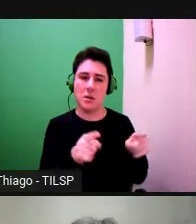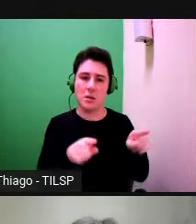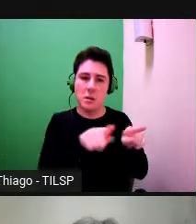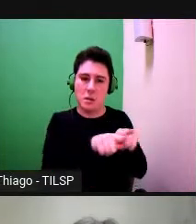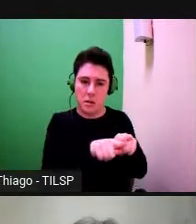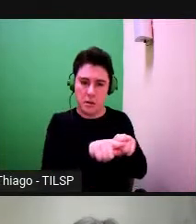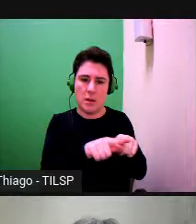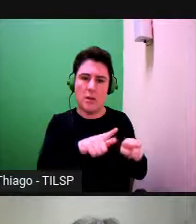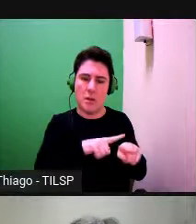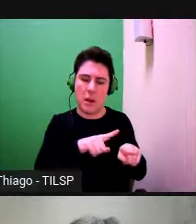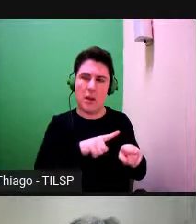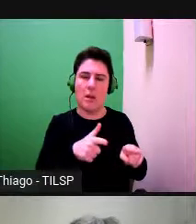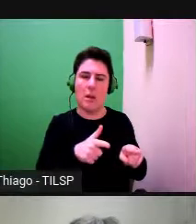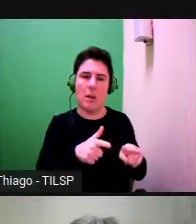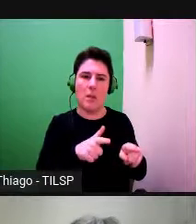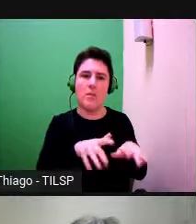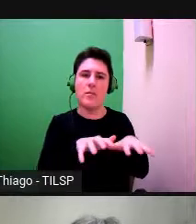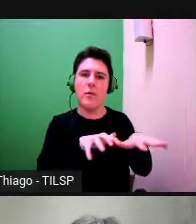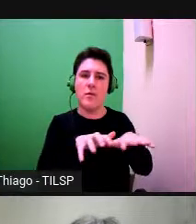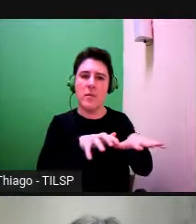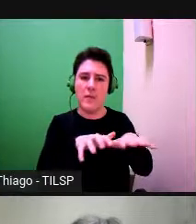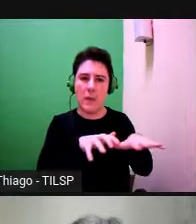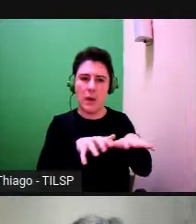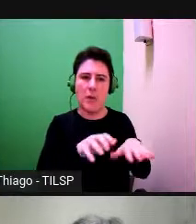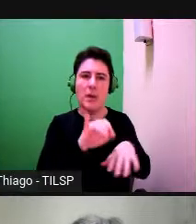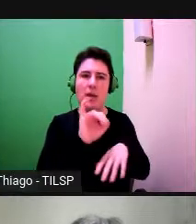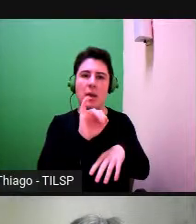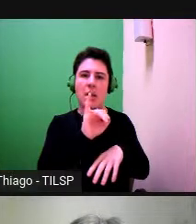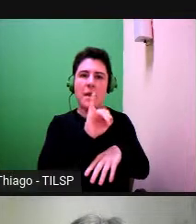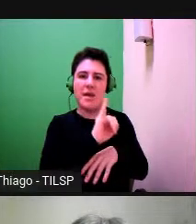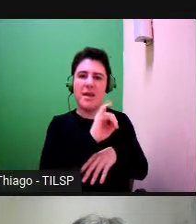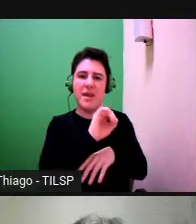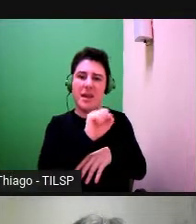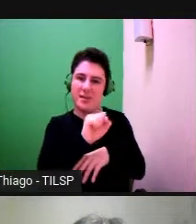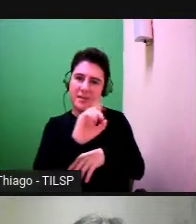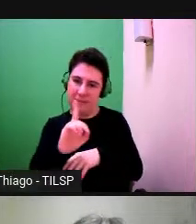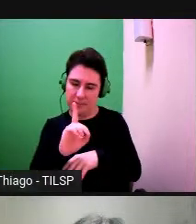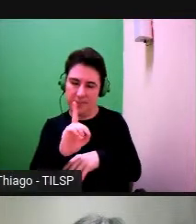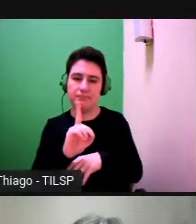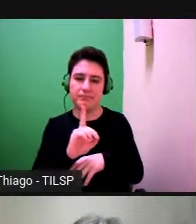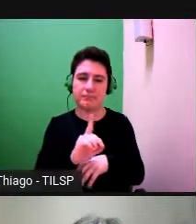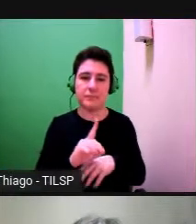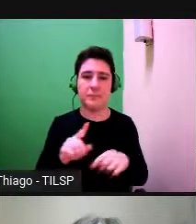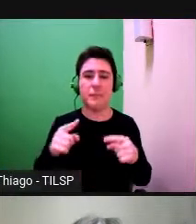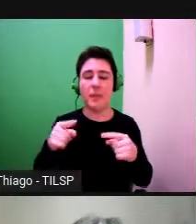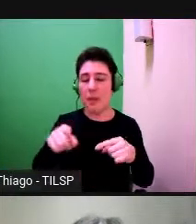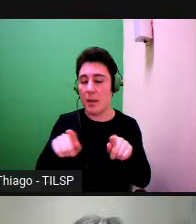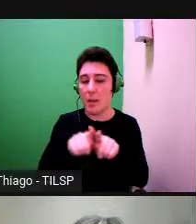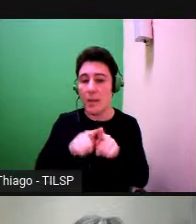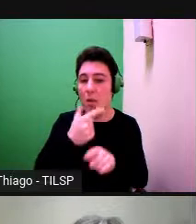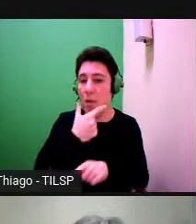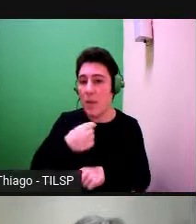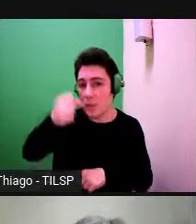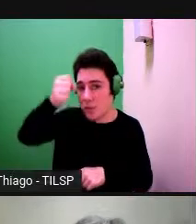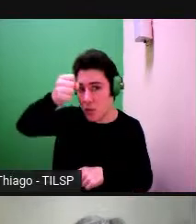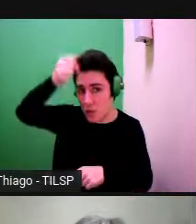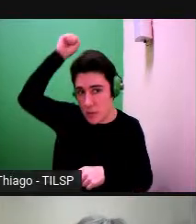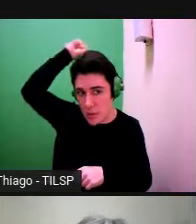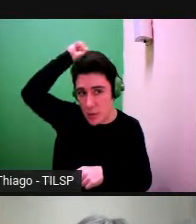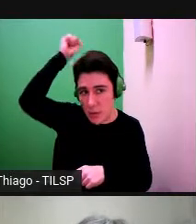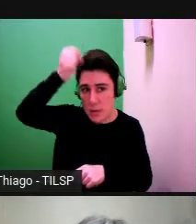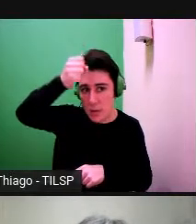interacionismo social, em que se inscreve o interacionismo sociodiscursivo. Sossiur, como uma referência, hoje